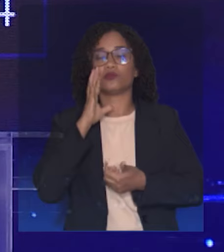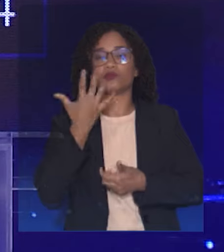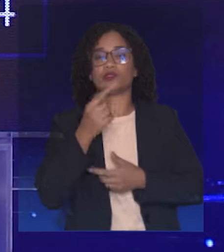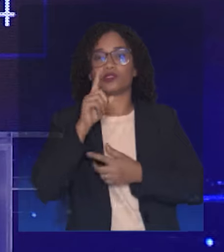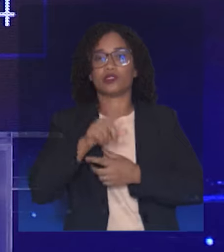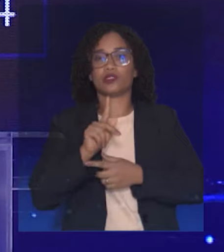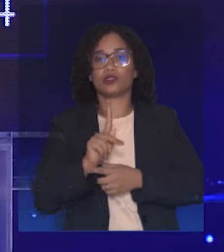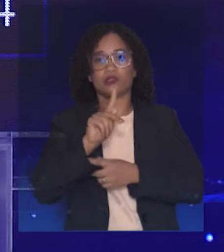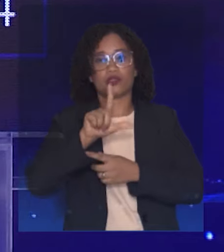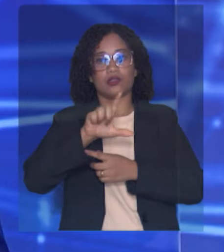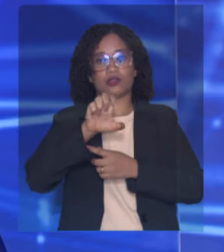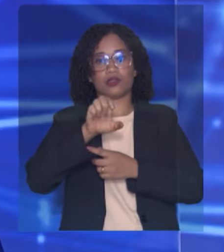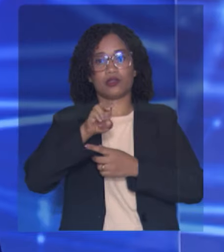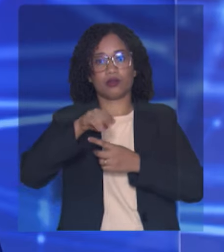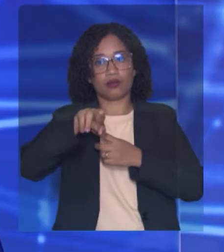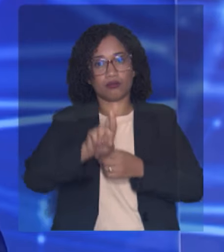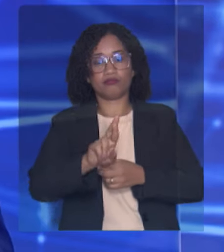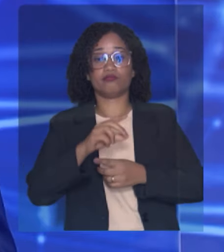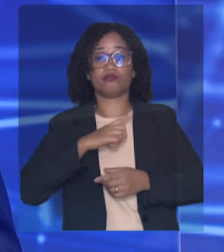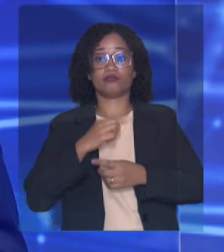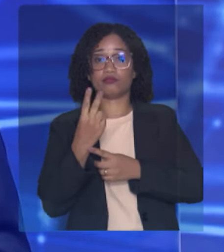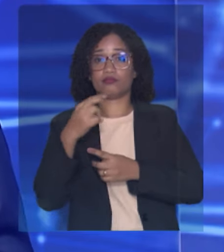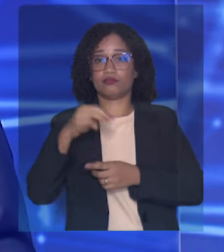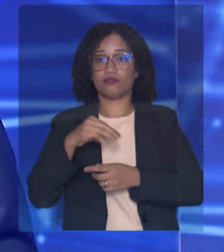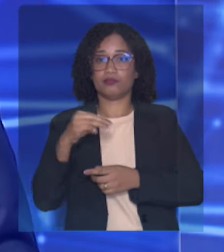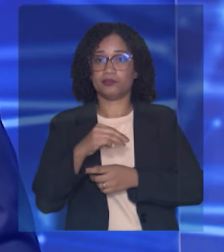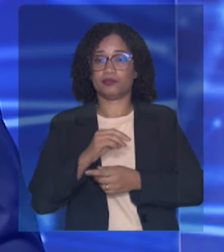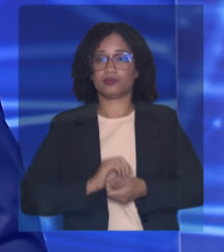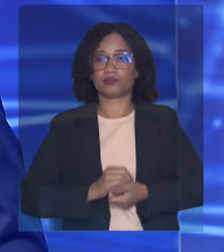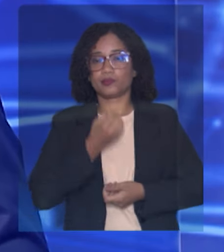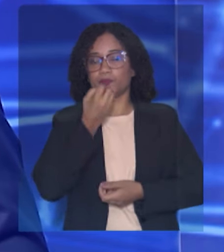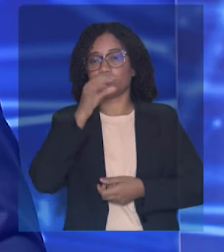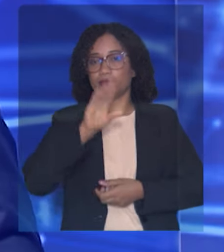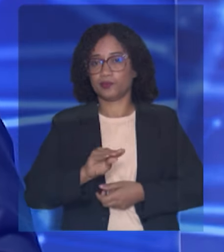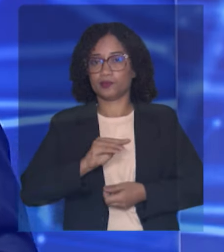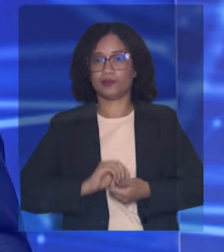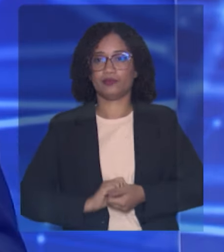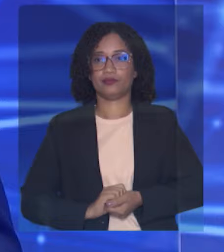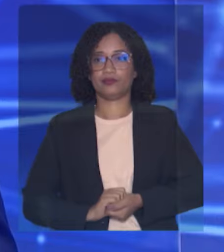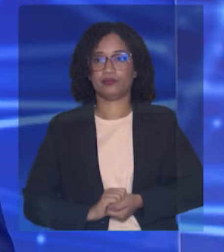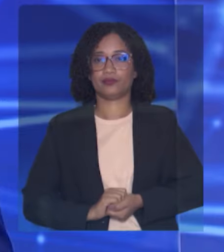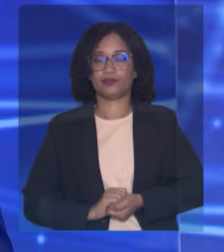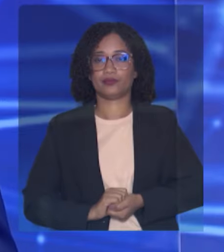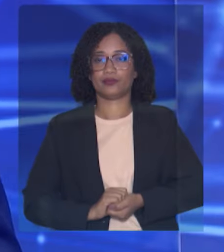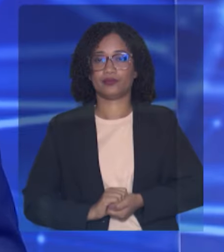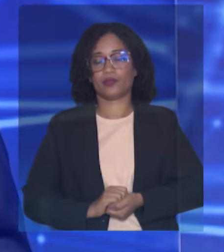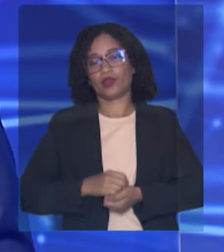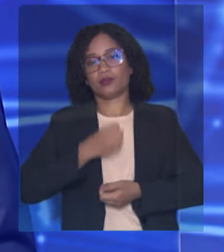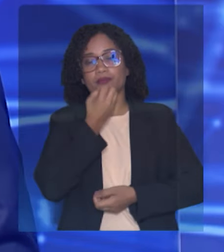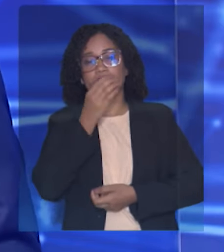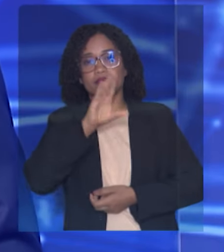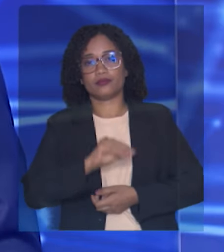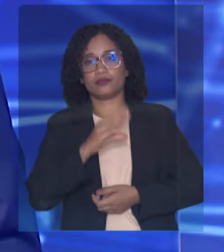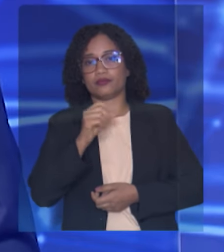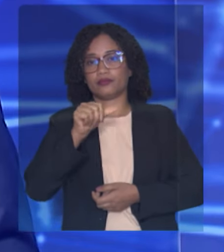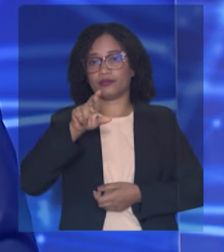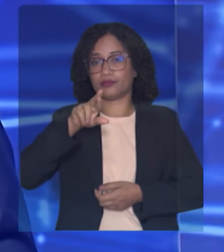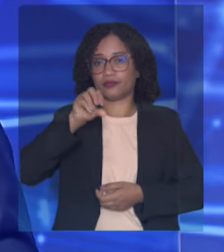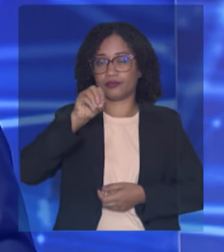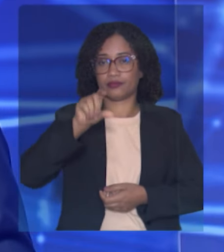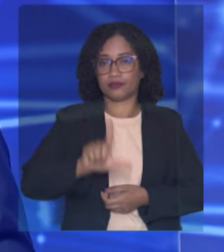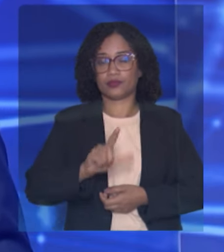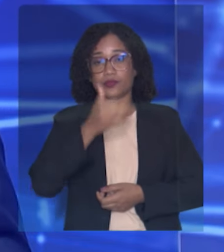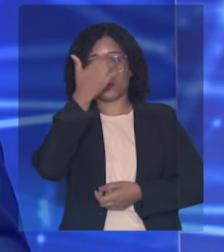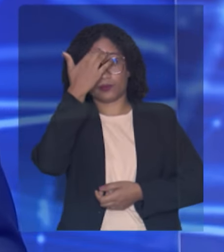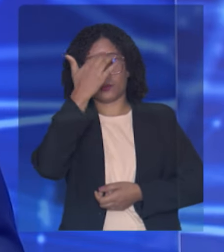dois minutos. Boa noite. Boa noite, Carol. Obrigado pela pergunta. Já te desejo aí uma